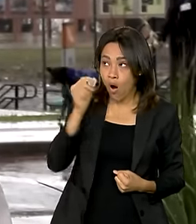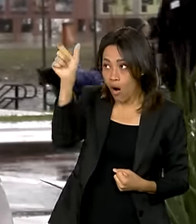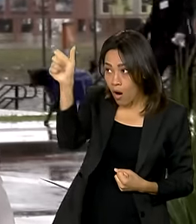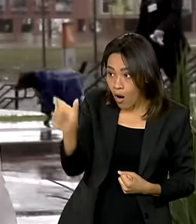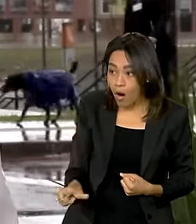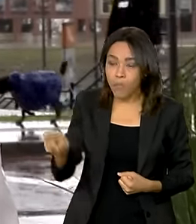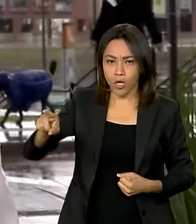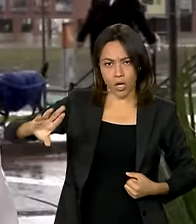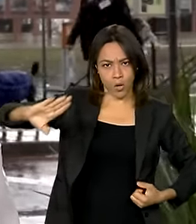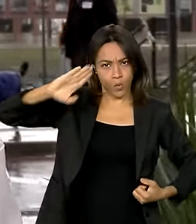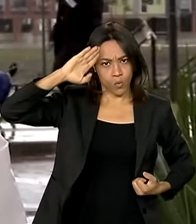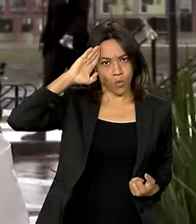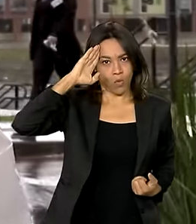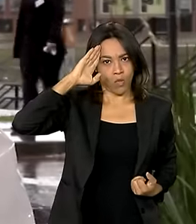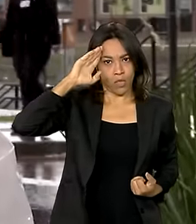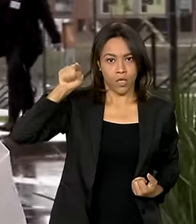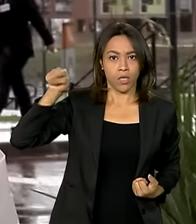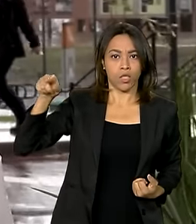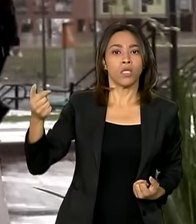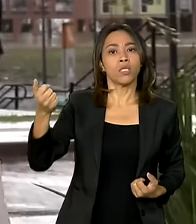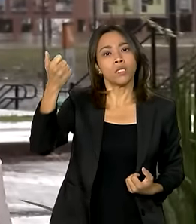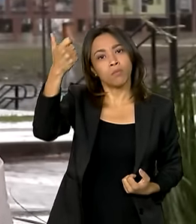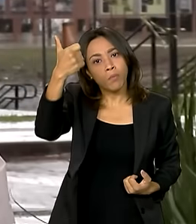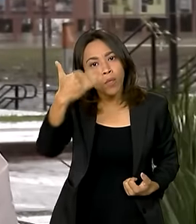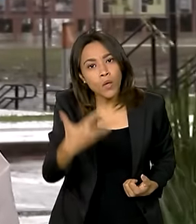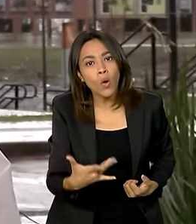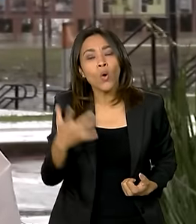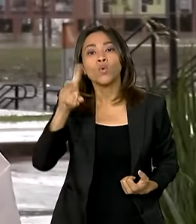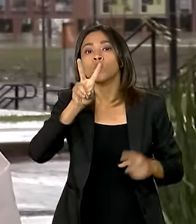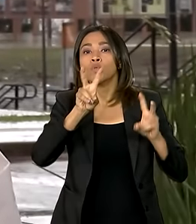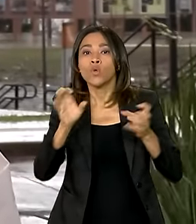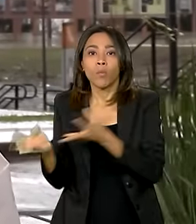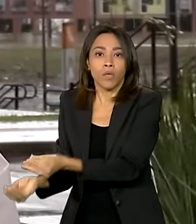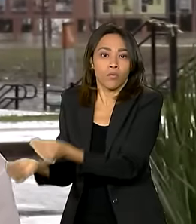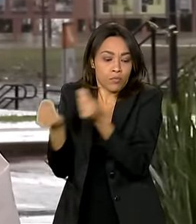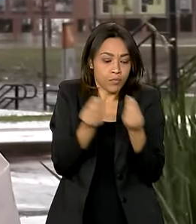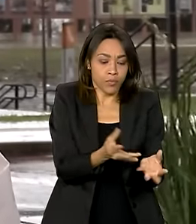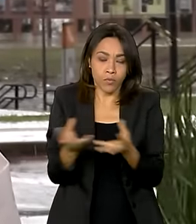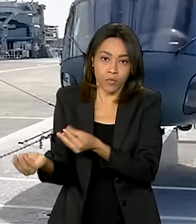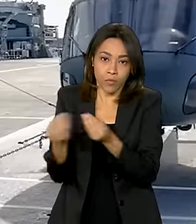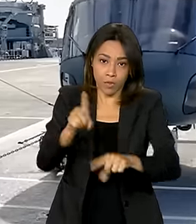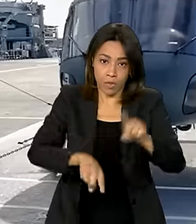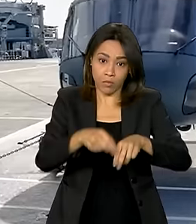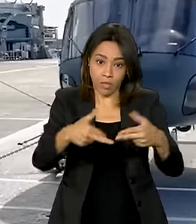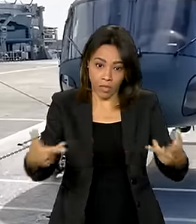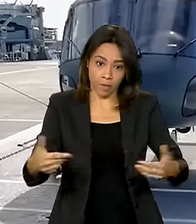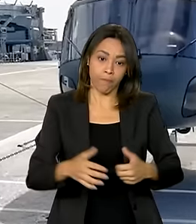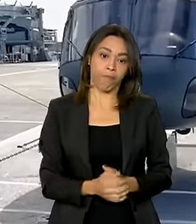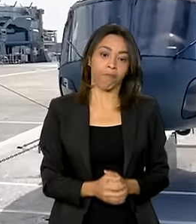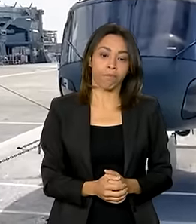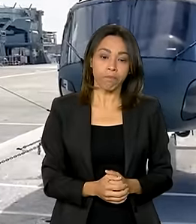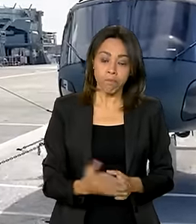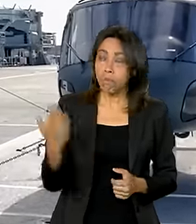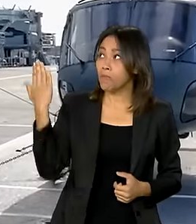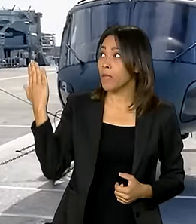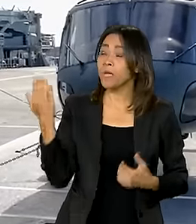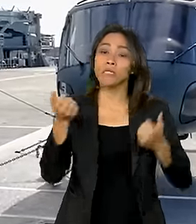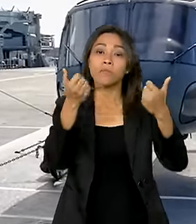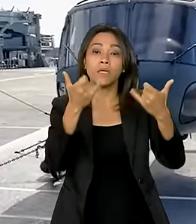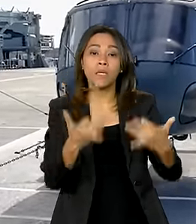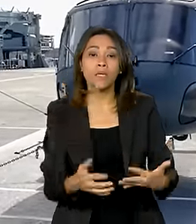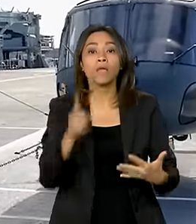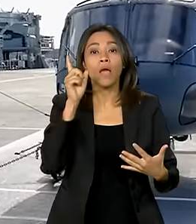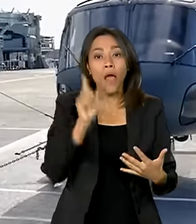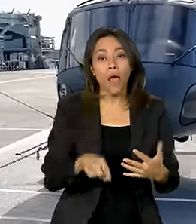primeira divisão de esquadra, falou sobre a transferência desse material. Esse é mais um capítulo do esforço